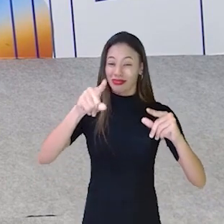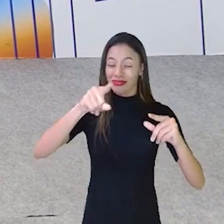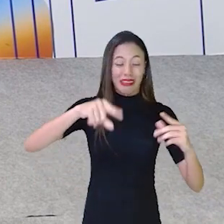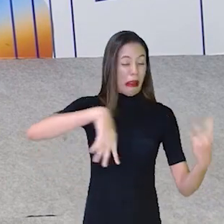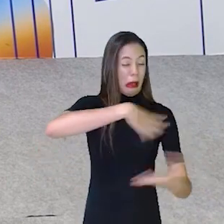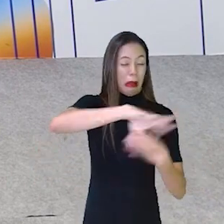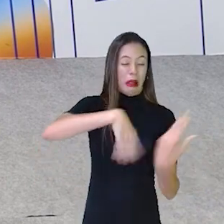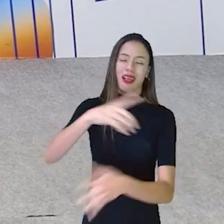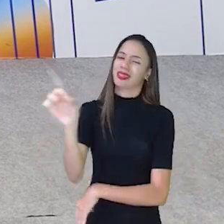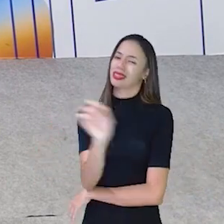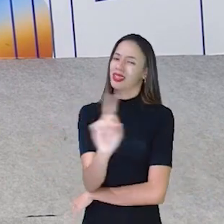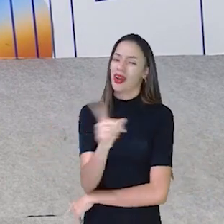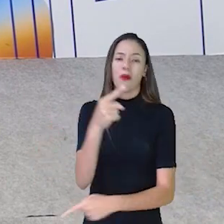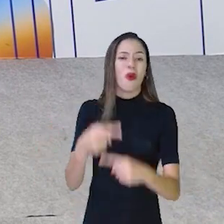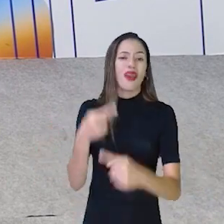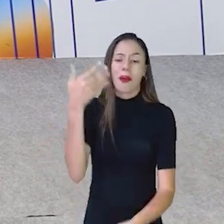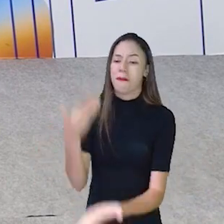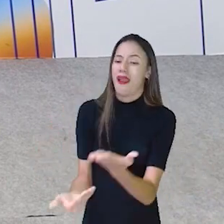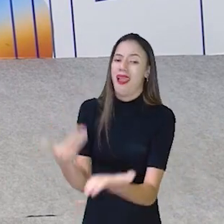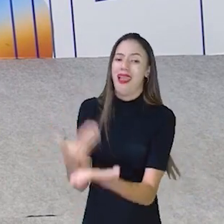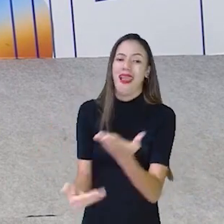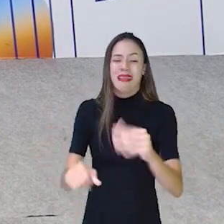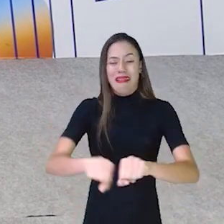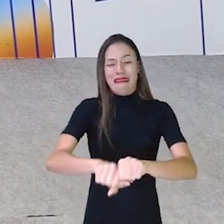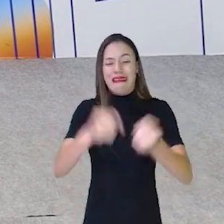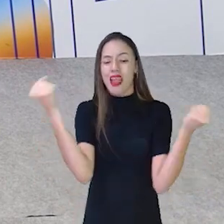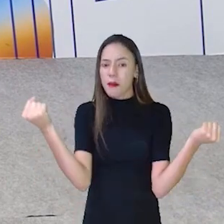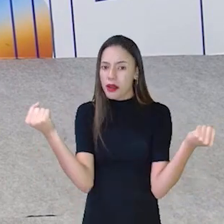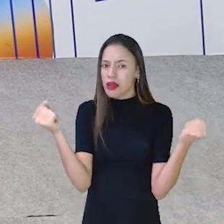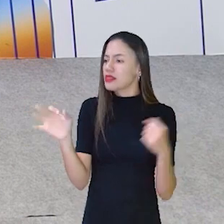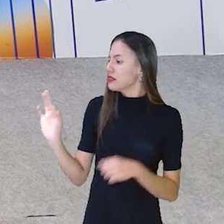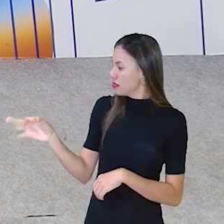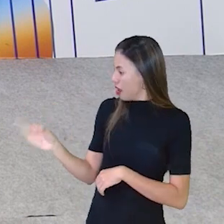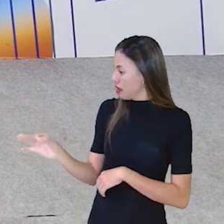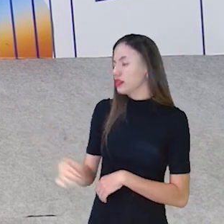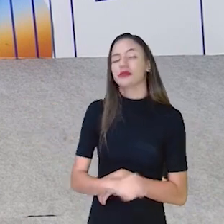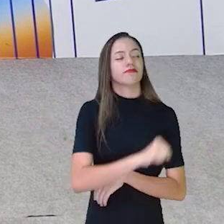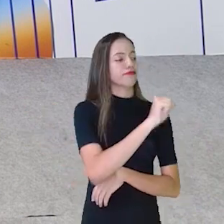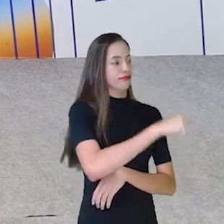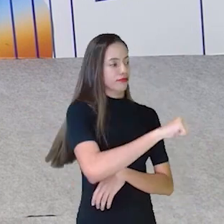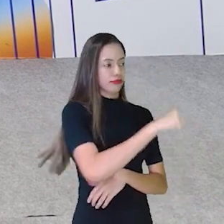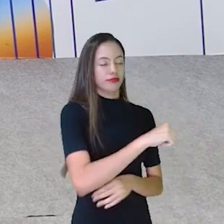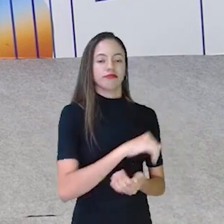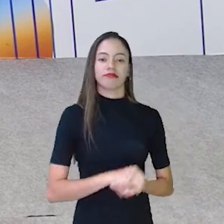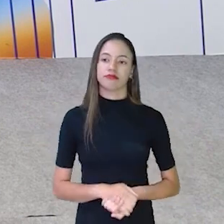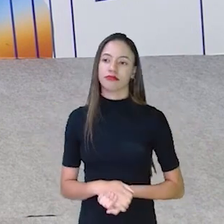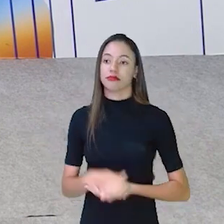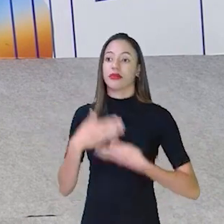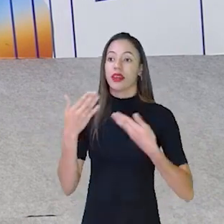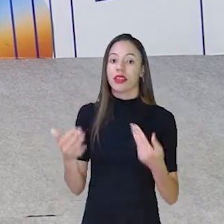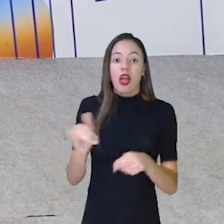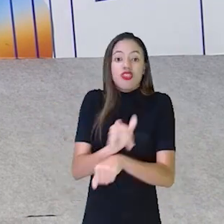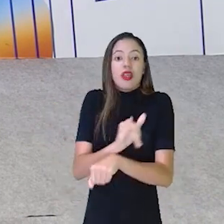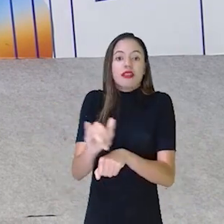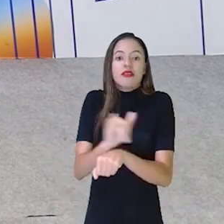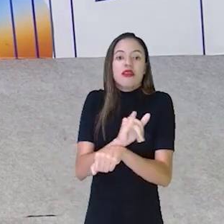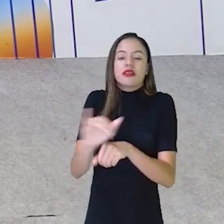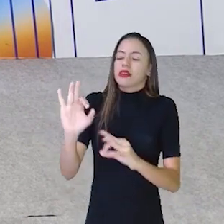espalhado, porque aí perde, quebra, não é isso? Isso mesmo. Isso é uma maneira da gente se